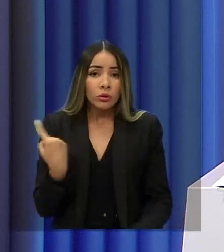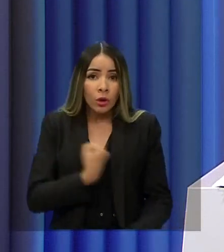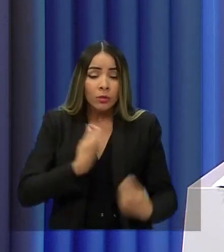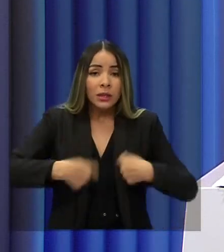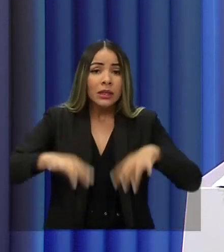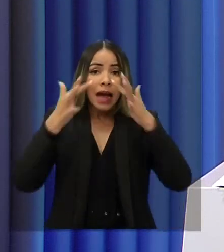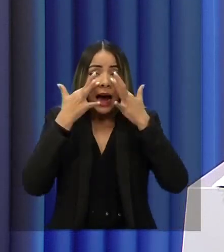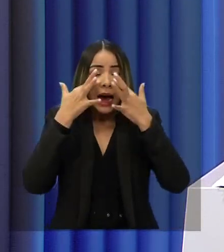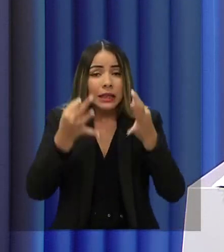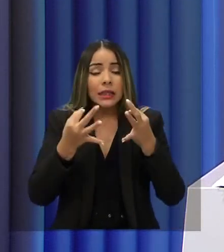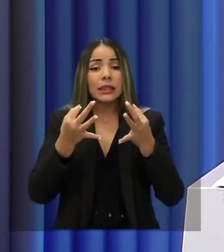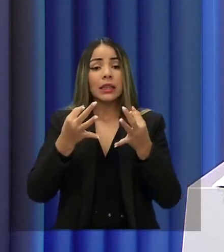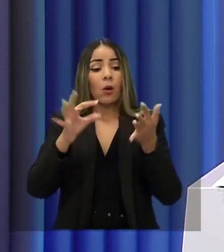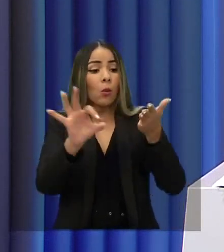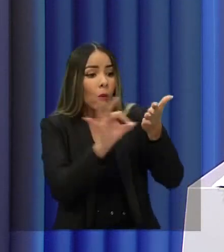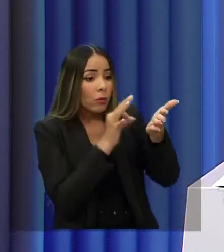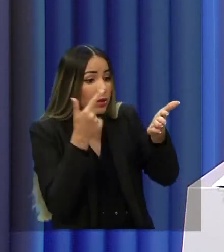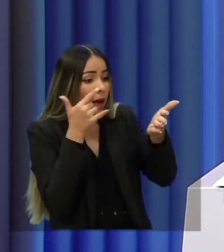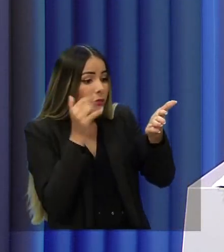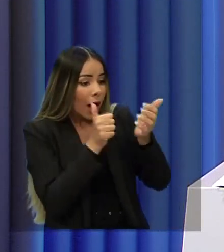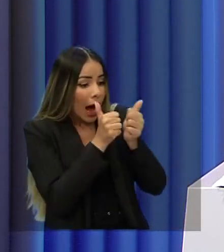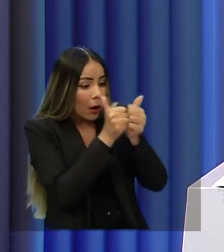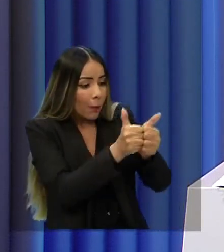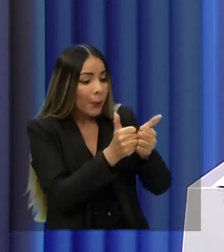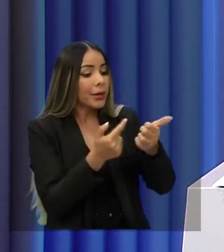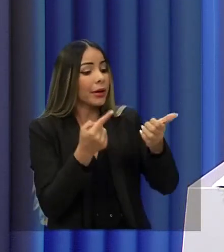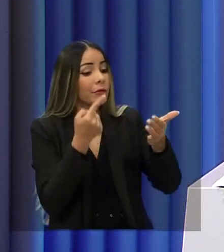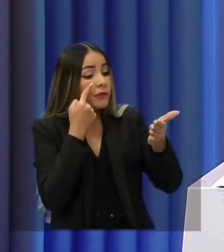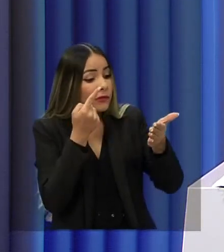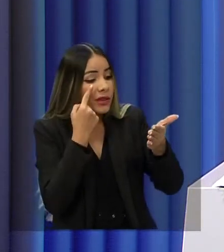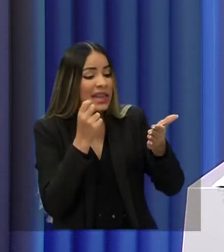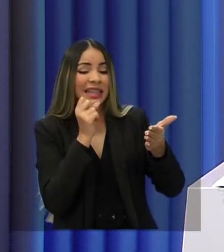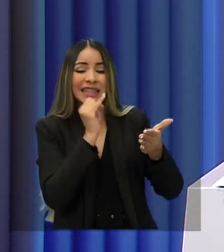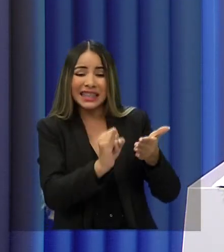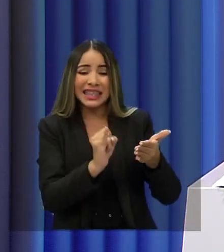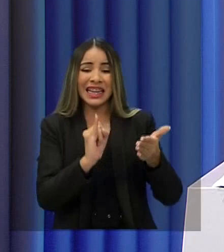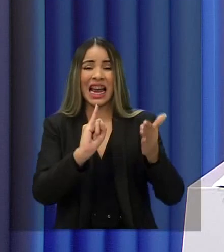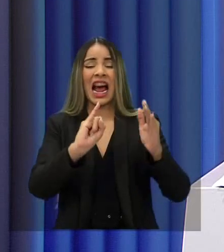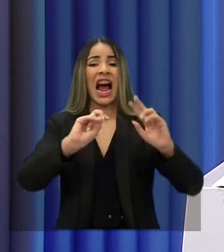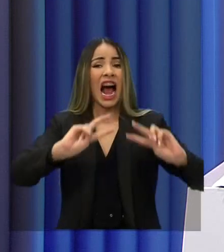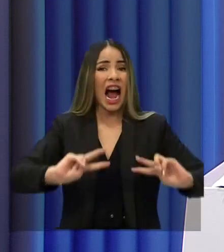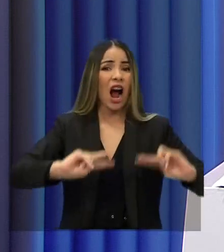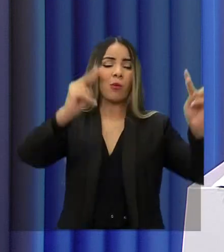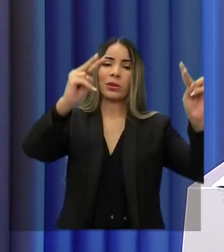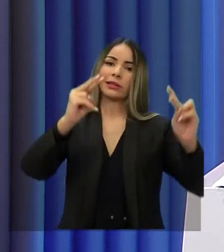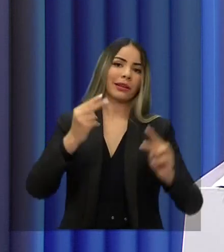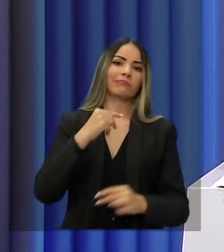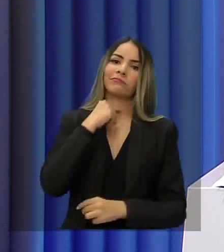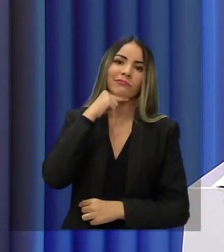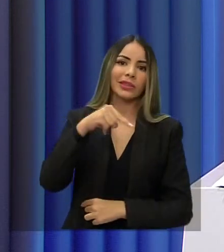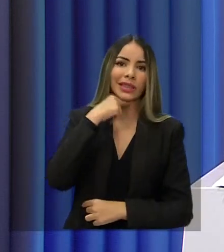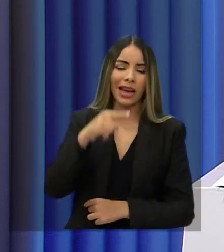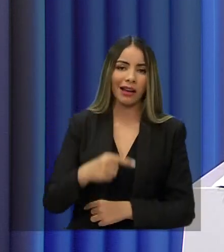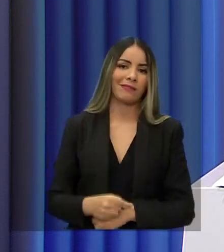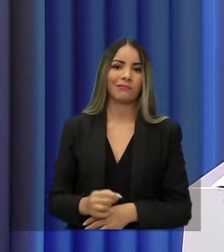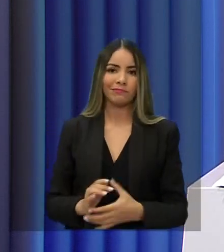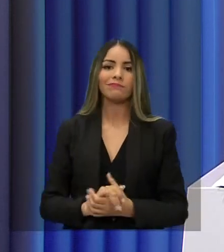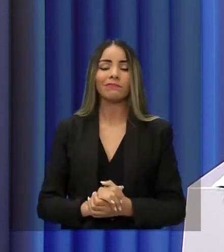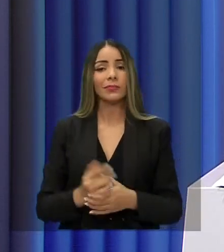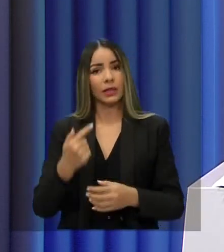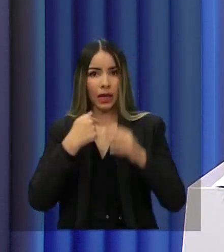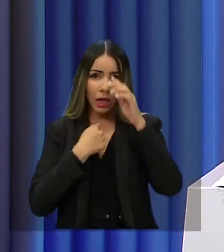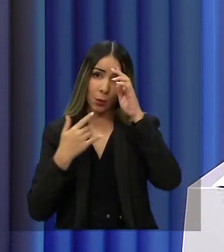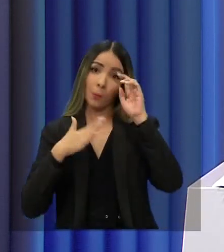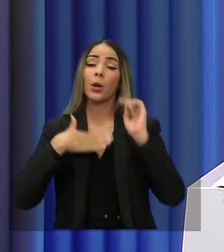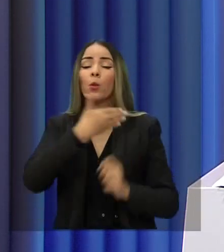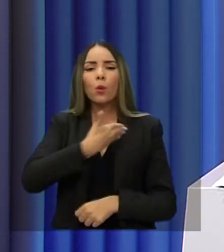regulando o contrato, acompanhando de perto, para não ser assim, um jogo que o povo ganha de um lado e perde do outro. Eu, no